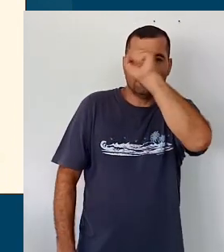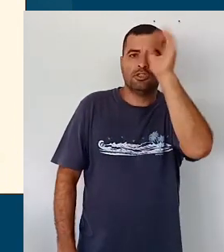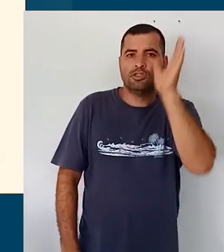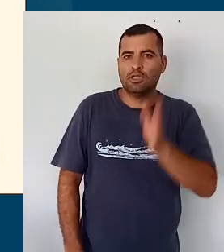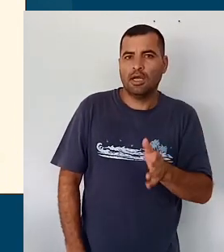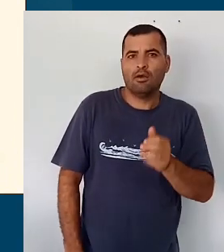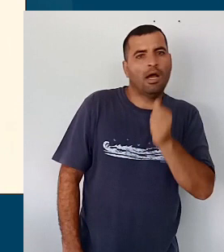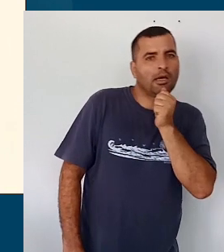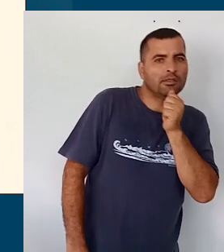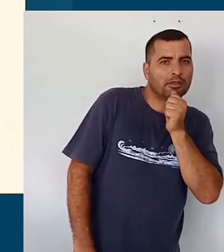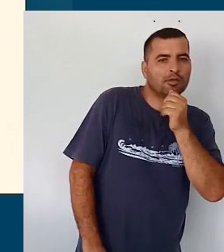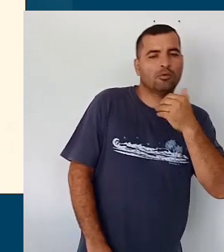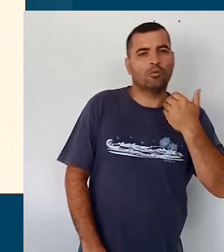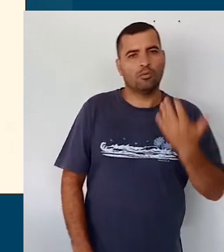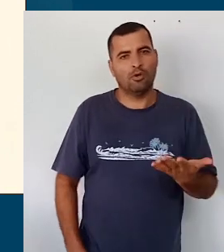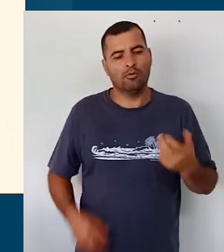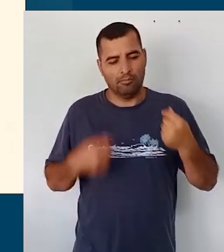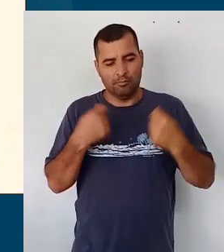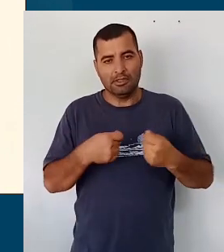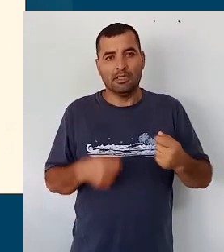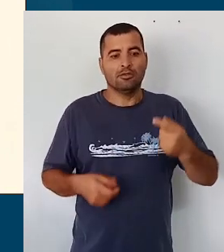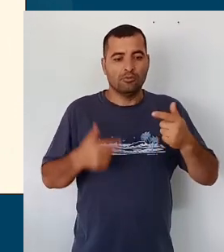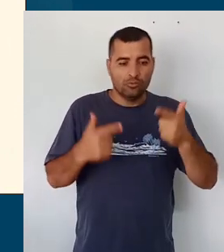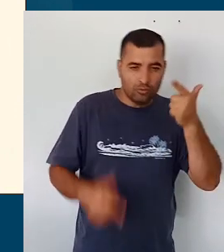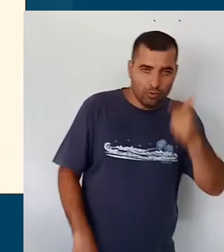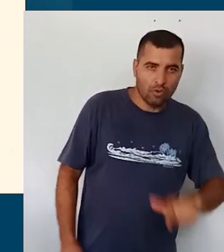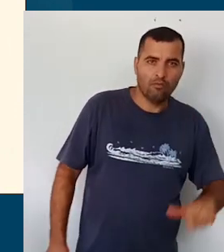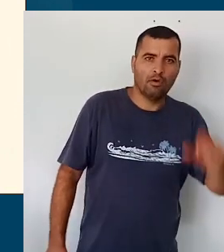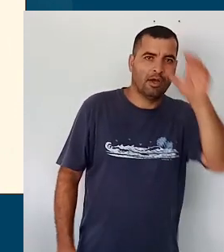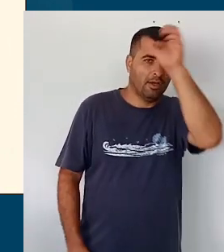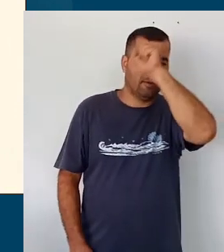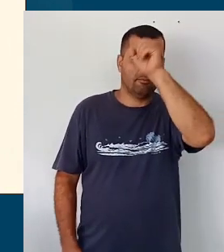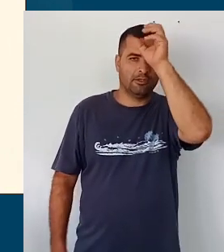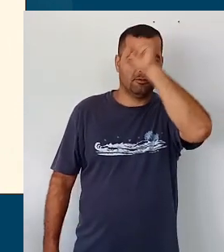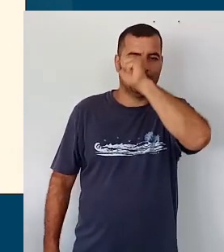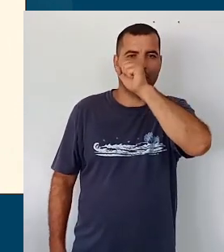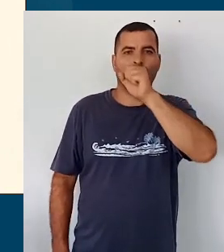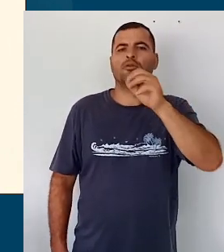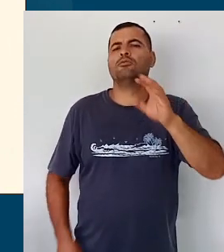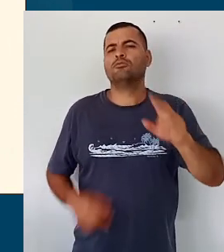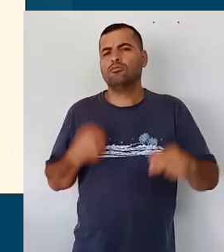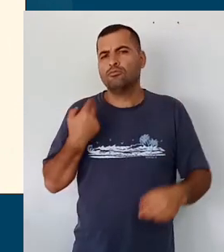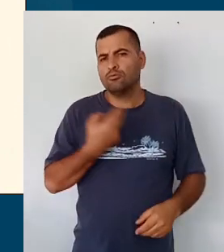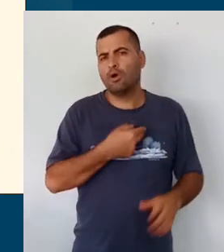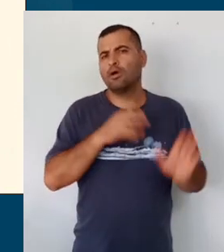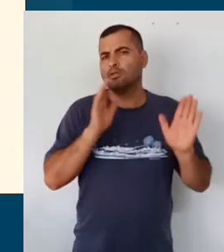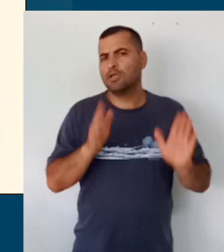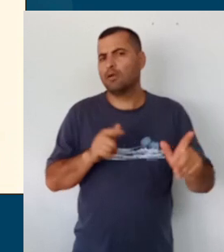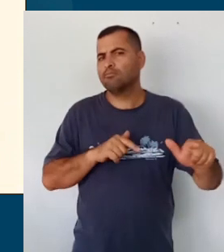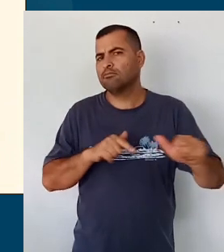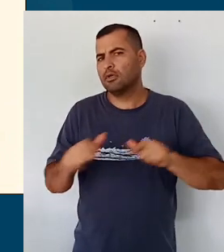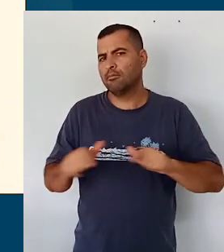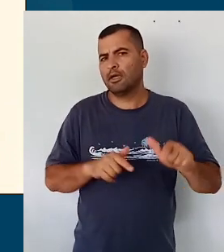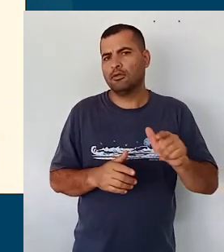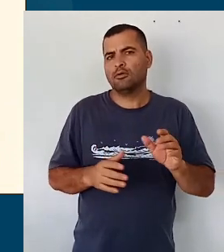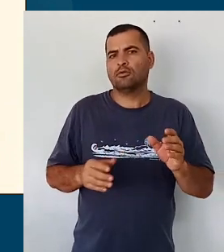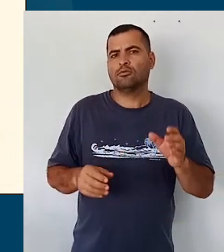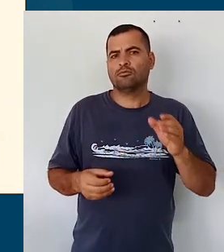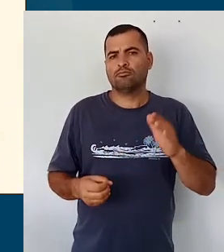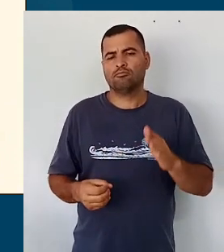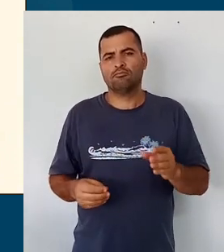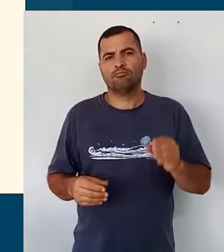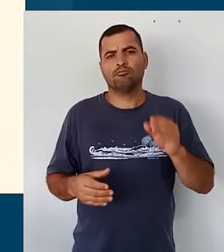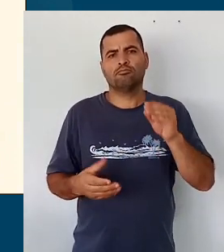ou não aprendeu e que precisa aprender. Então, a gente fez todo um trabalho ali dentro do currículo